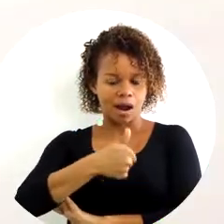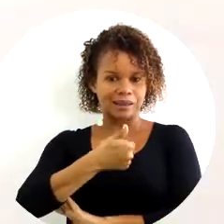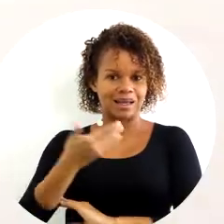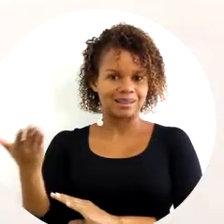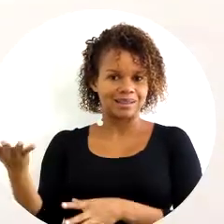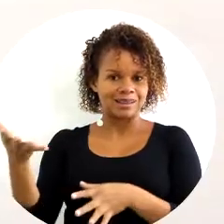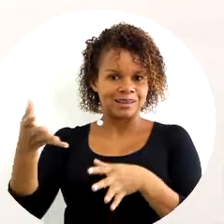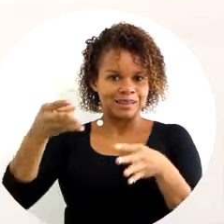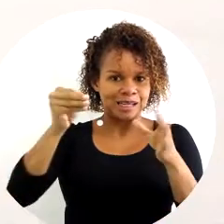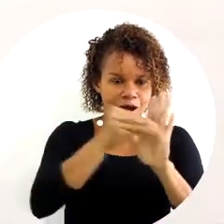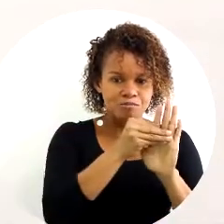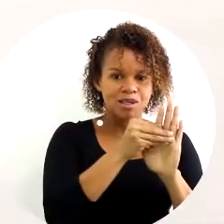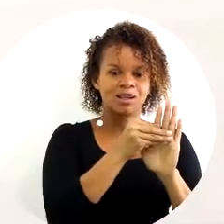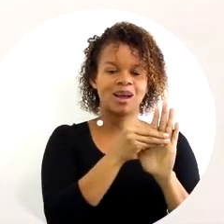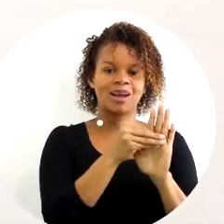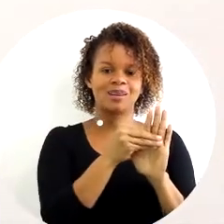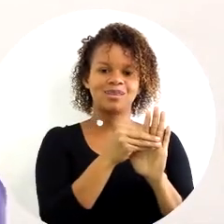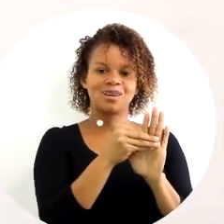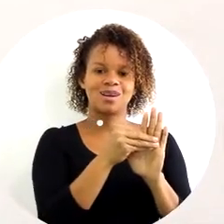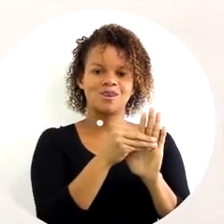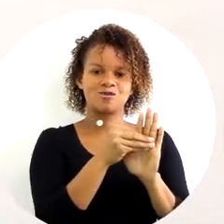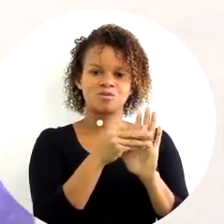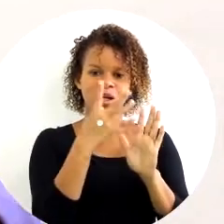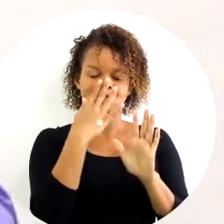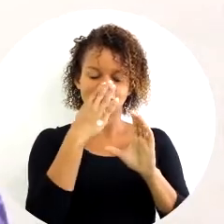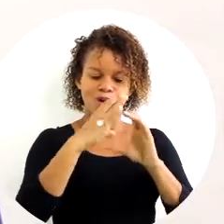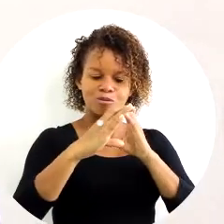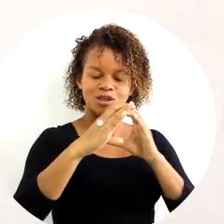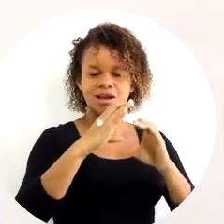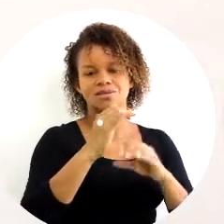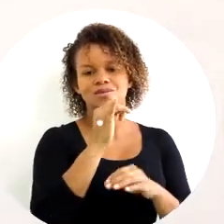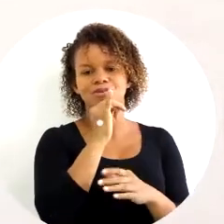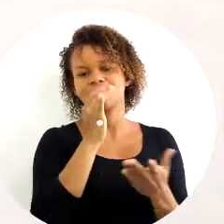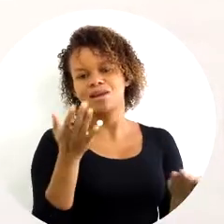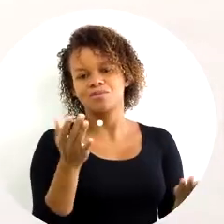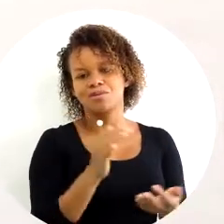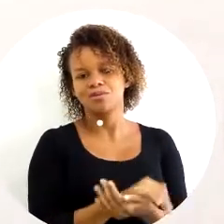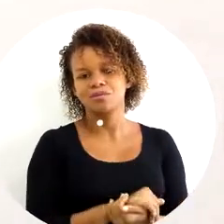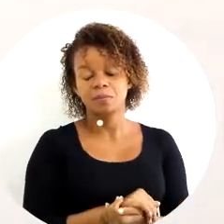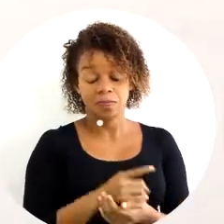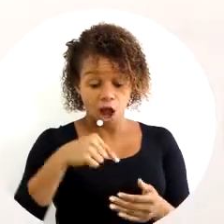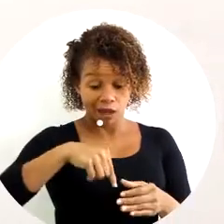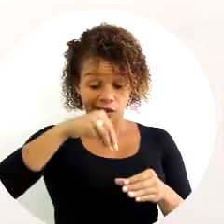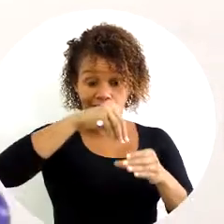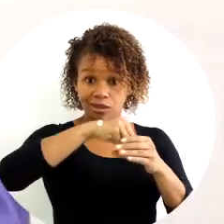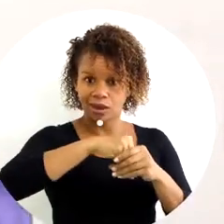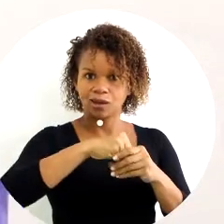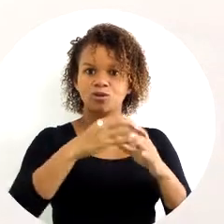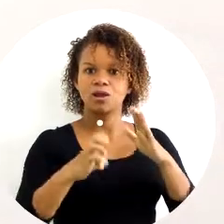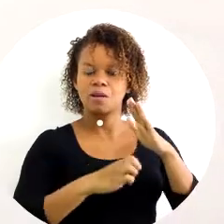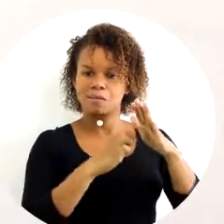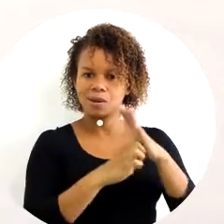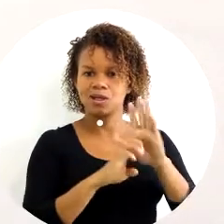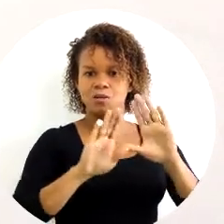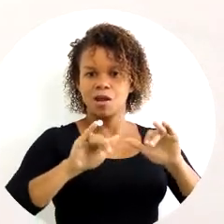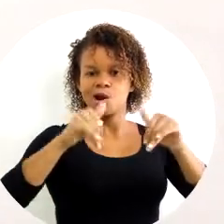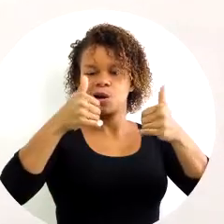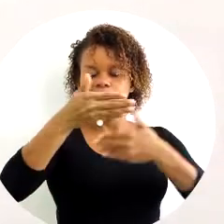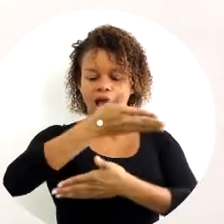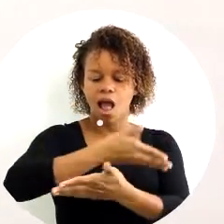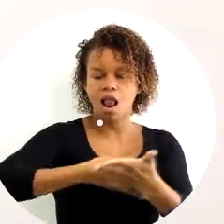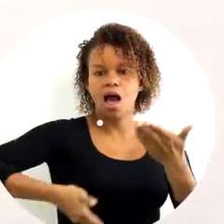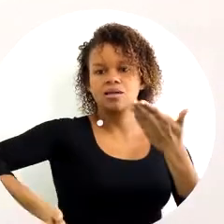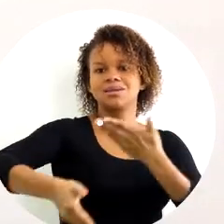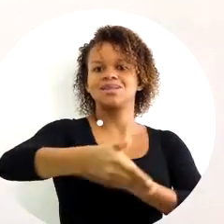aplicada gerou qualidade de comunicação, por exemplo. Então, aqui dentro, nós melhorando nossa